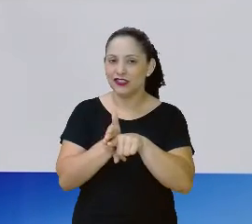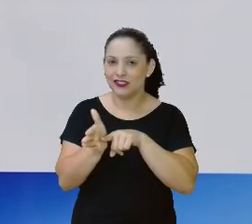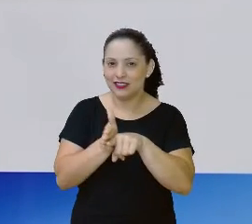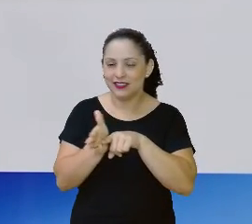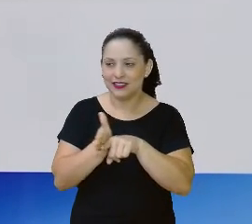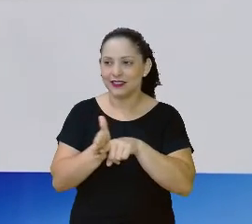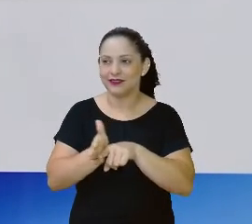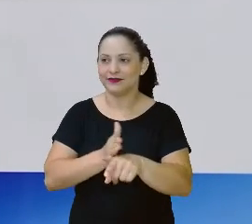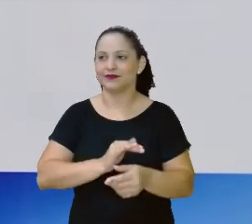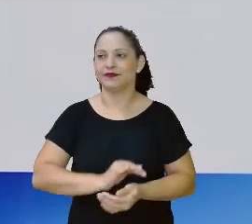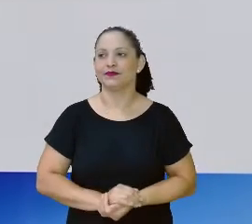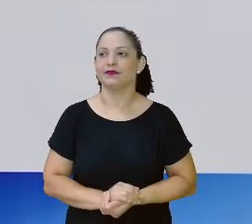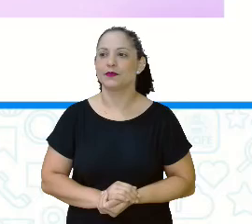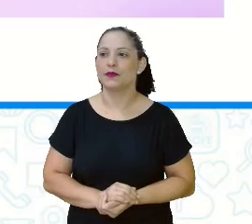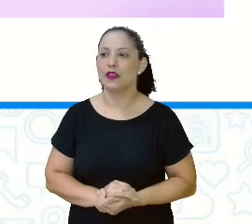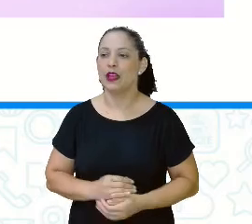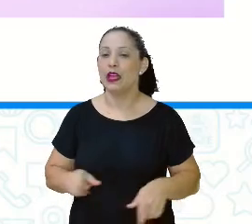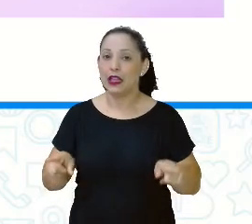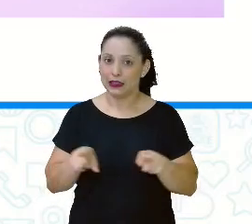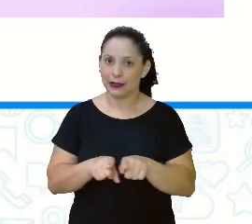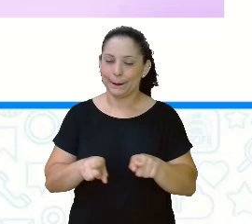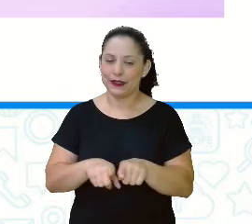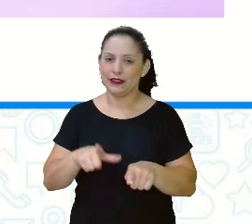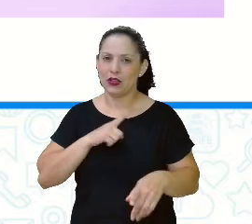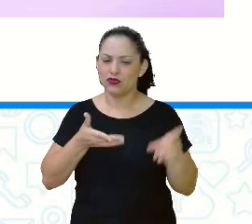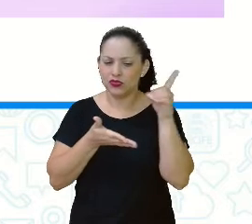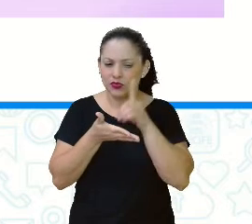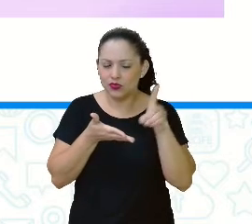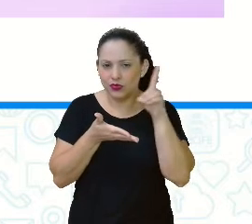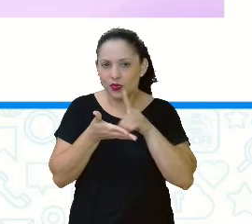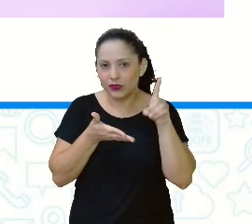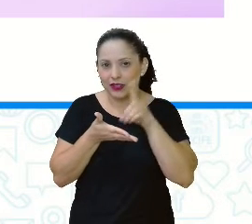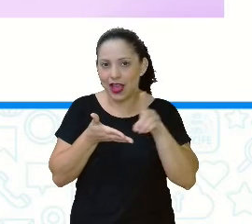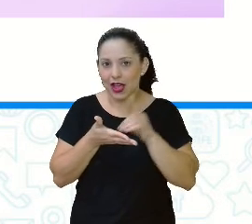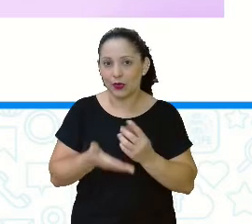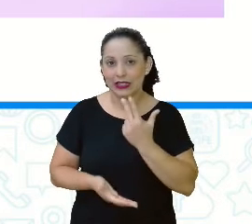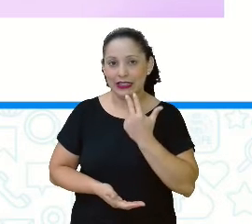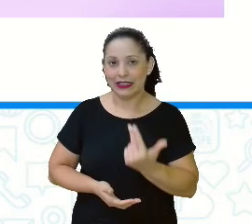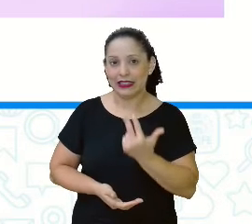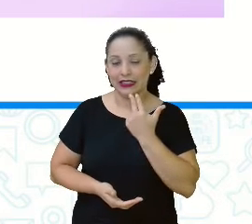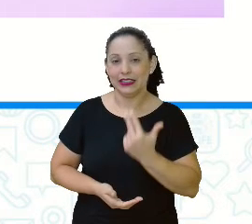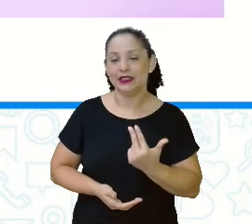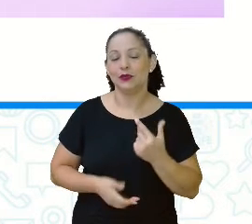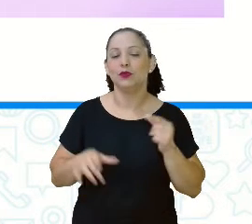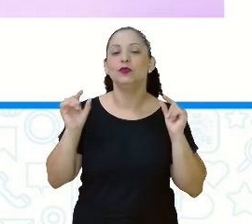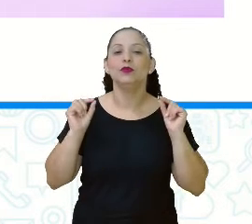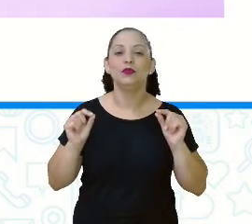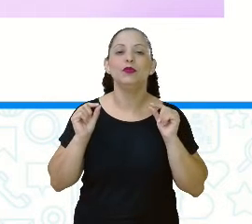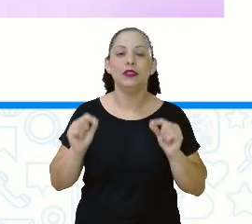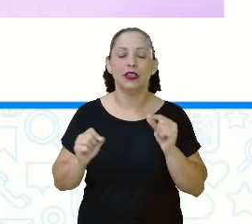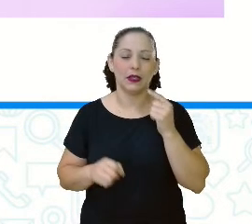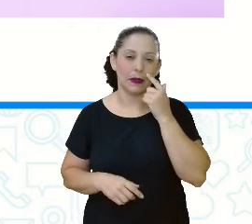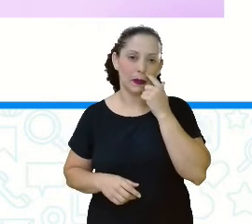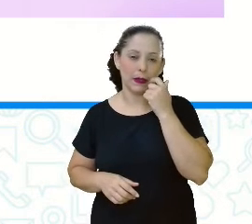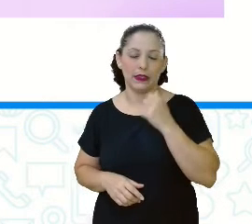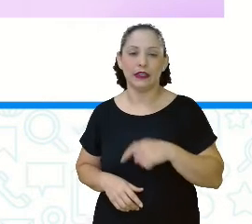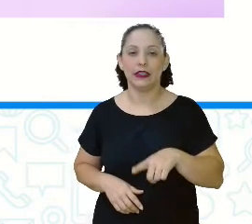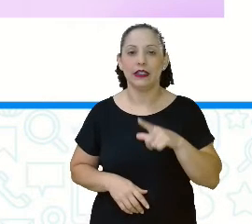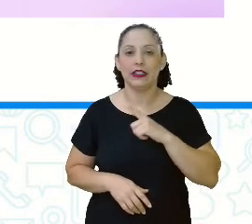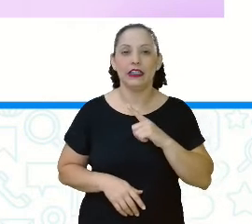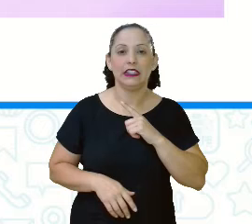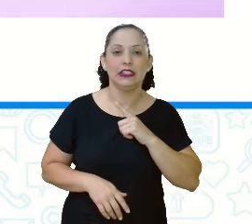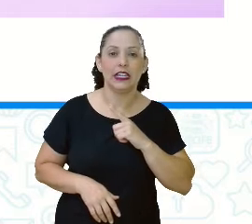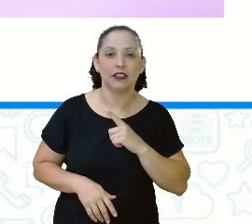biblioteca, tá bom? Existem também os dicionários de tradução de línguas. Olha que interessante. Ou seja, aqueles